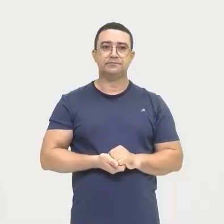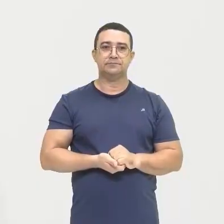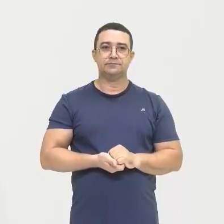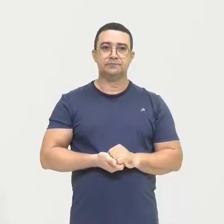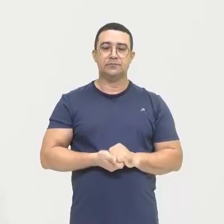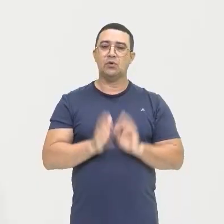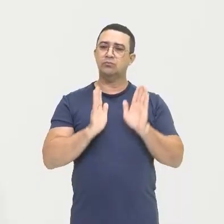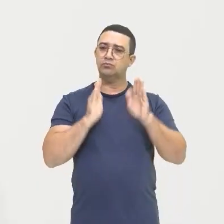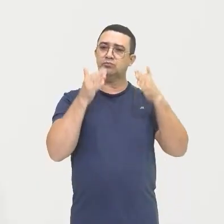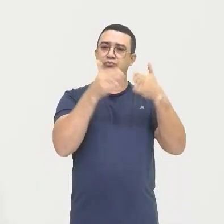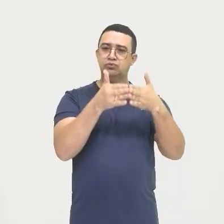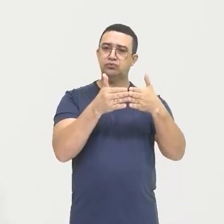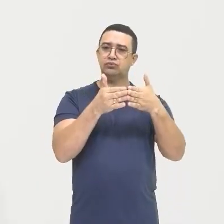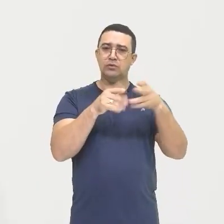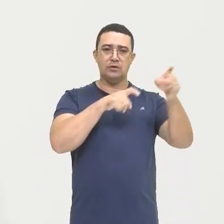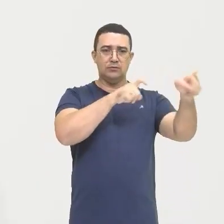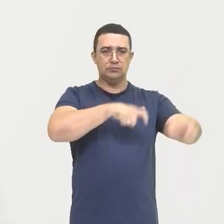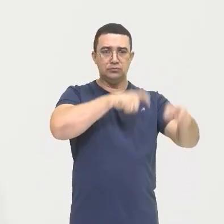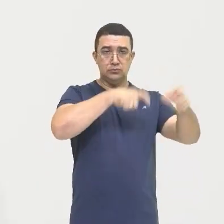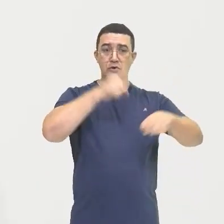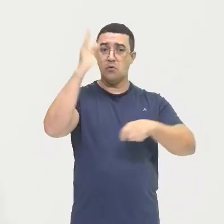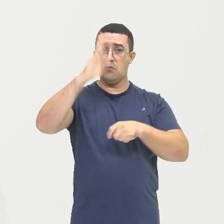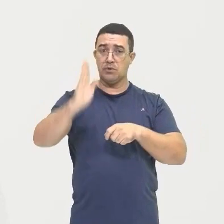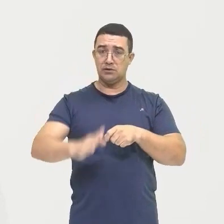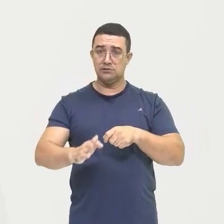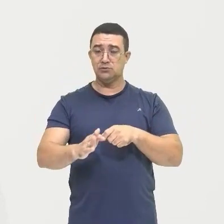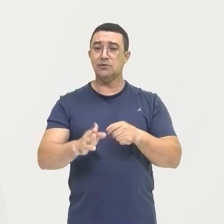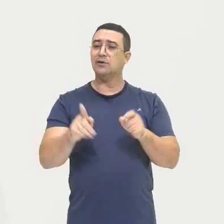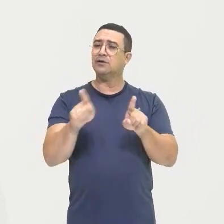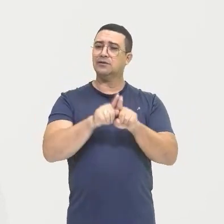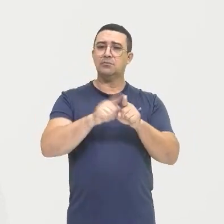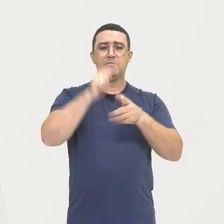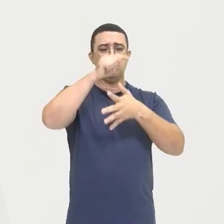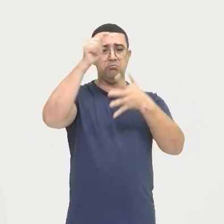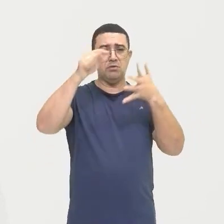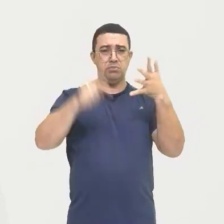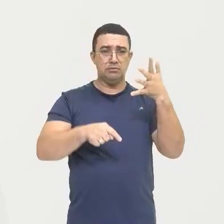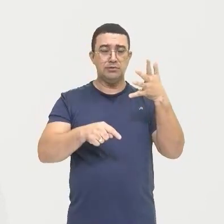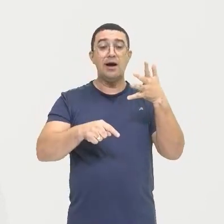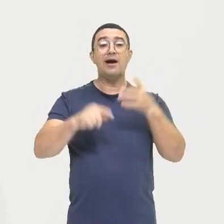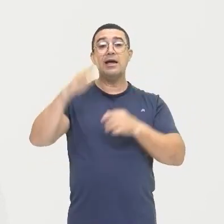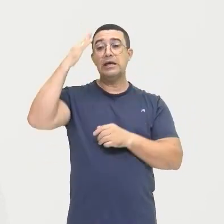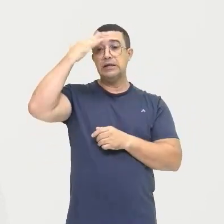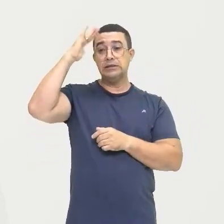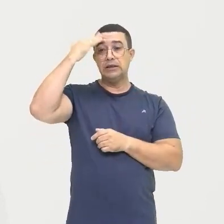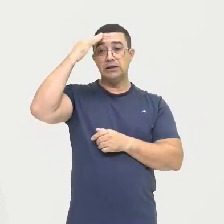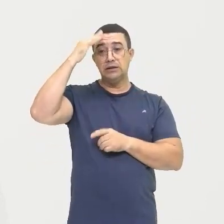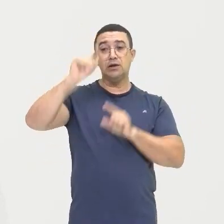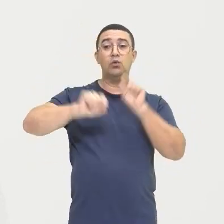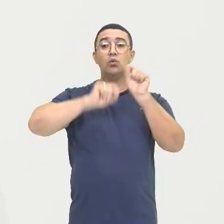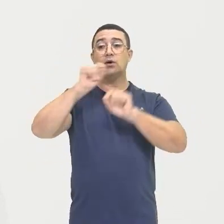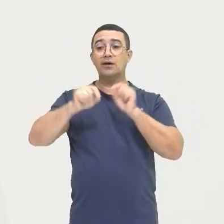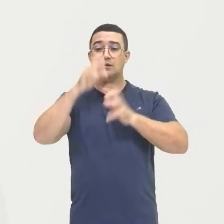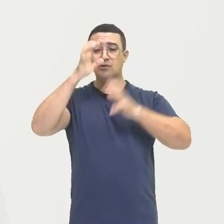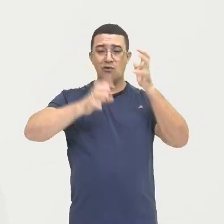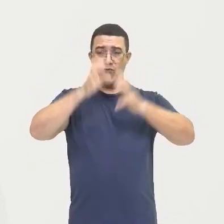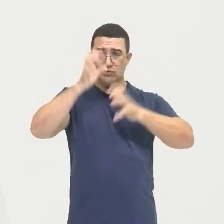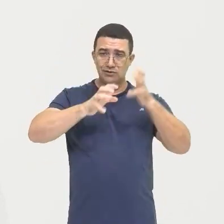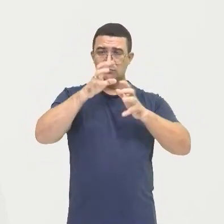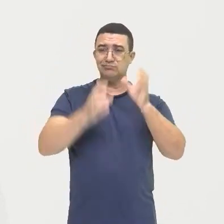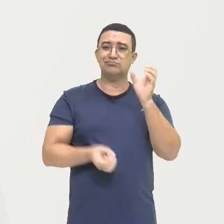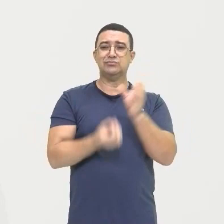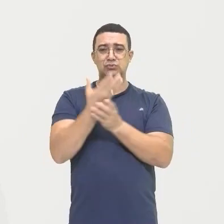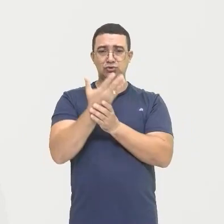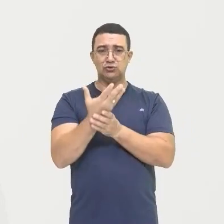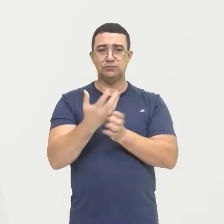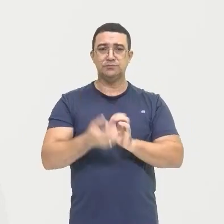Fundiária no Brasil Envolvendo também Todas essas questões Para a gente Entender um pouco Desses conflitos Dessas questões